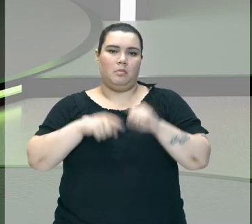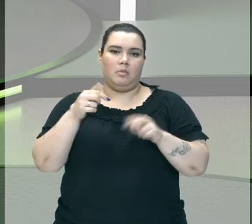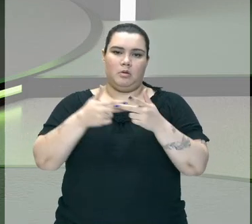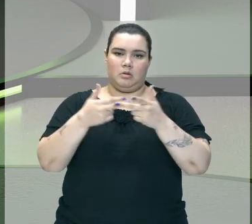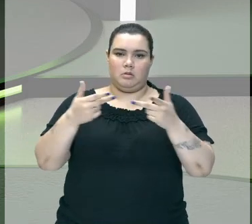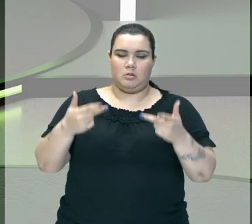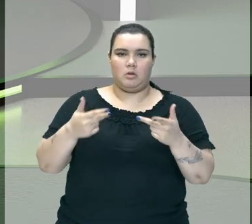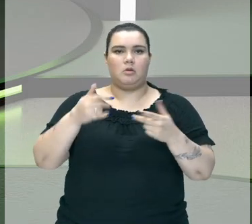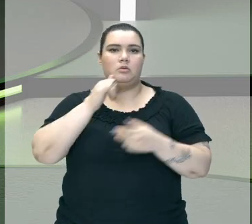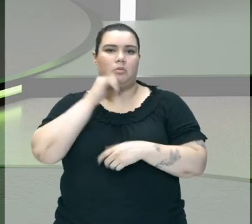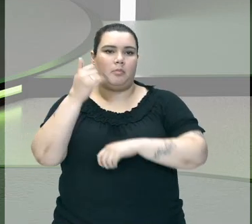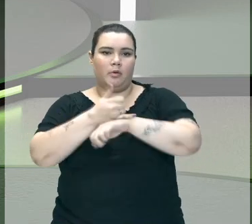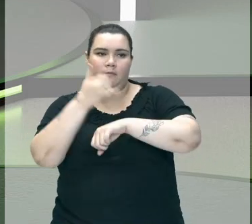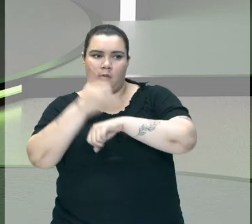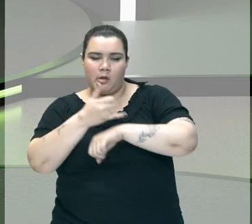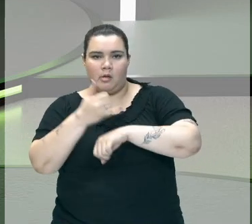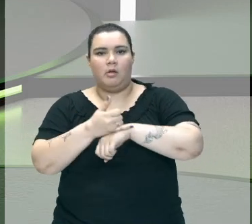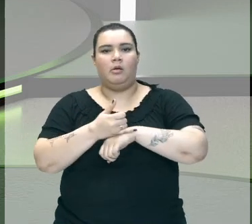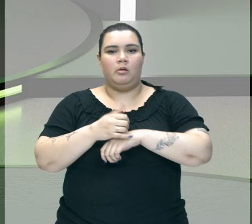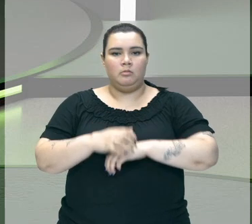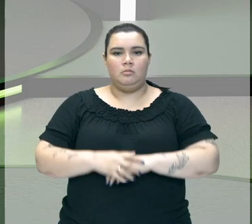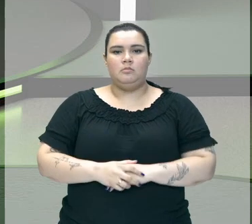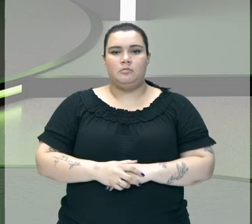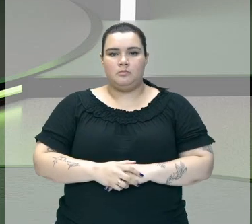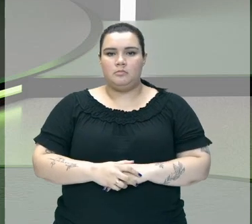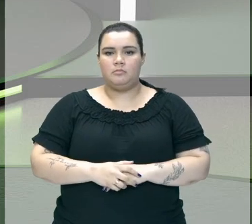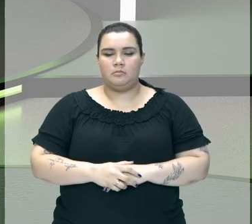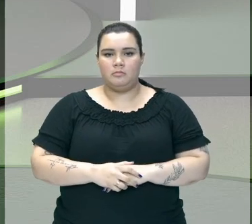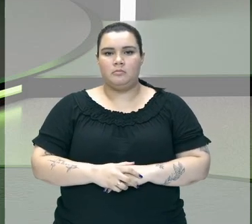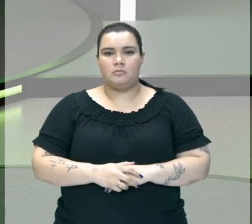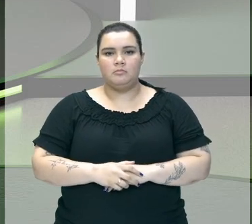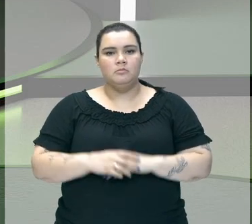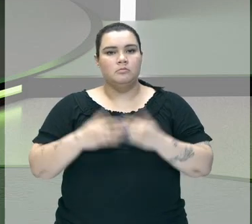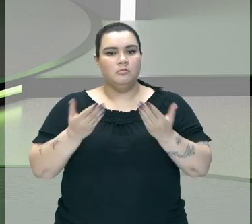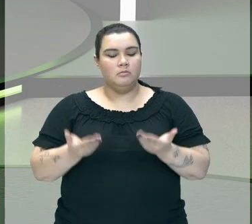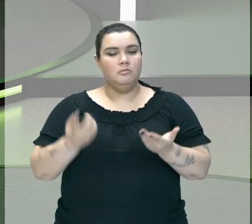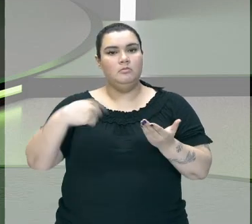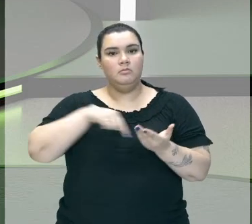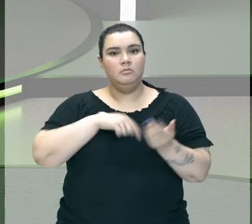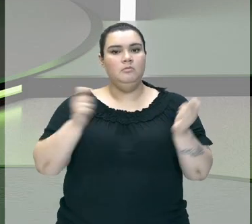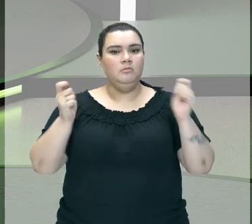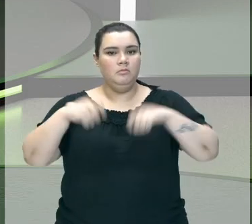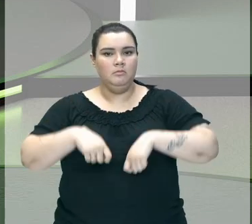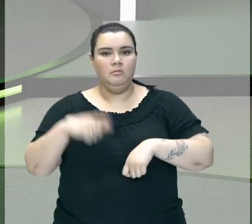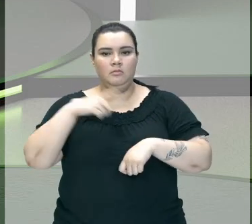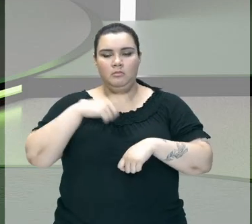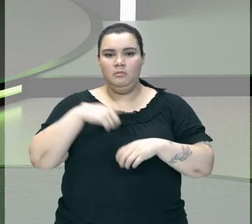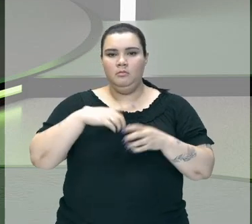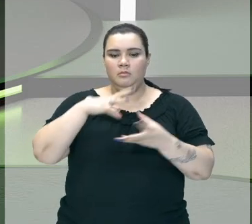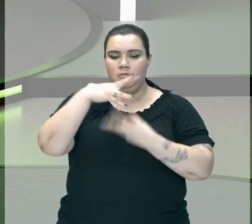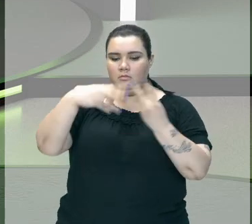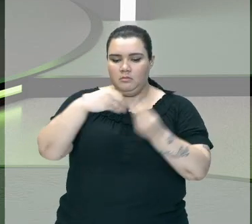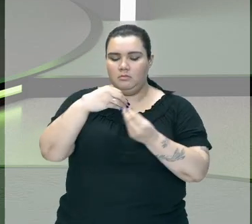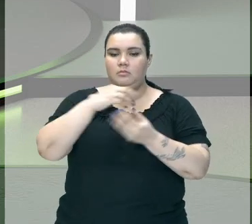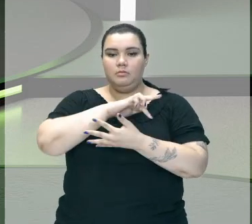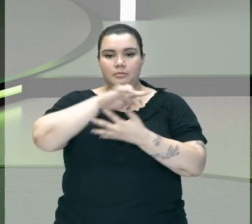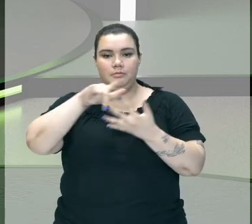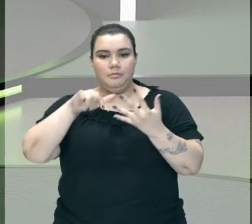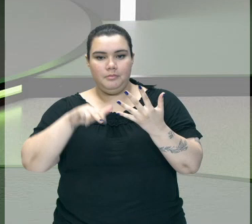aço Por exemplo Nós também temos O latão Então nós Podemos fazer Uma junção de metais Em uma